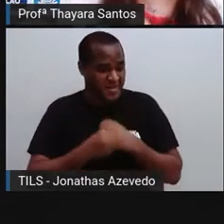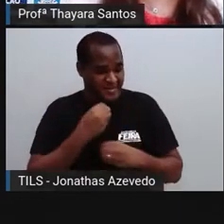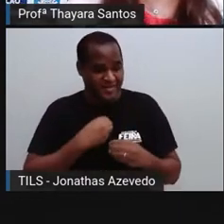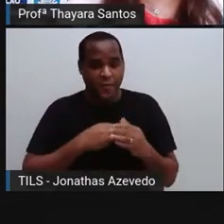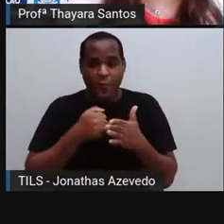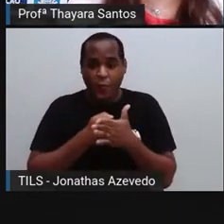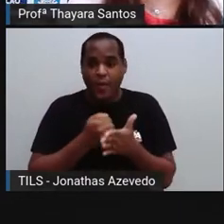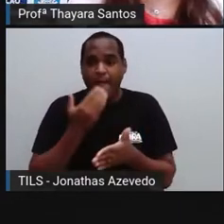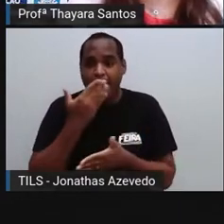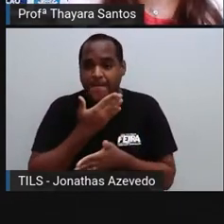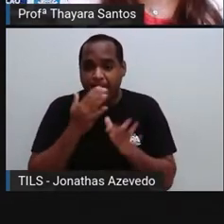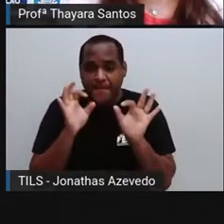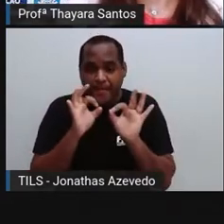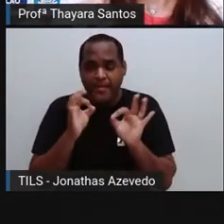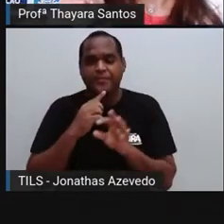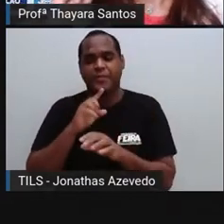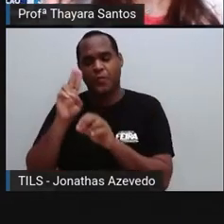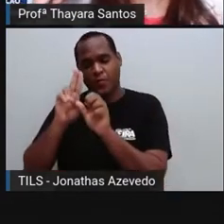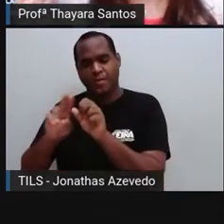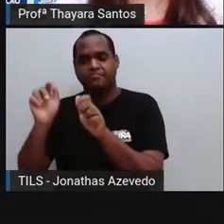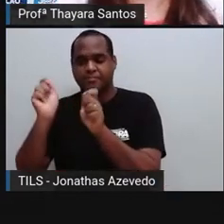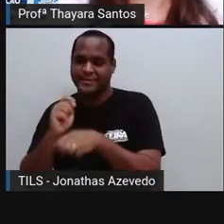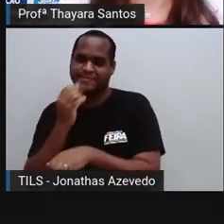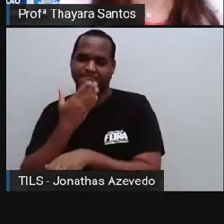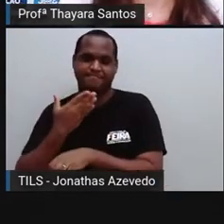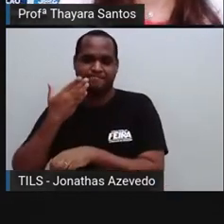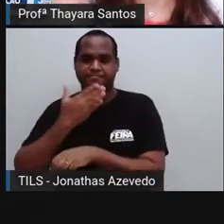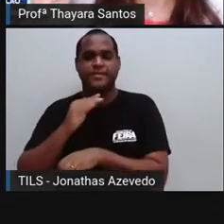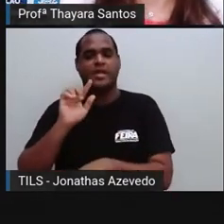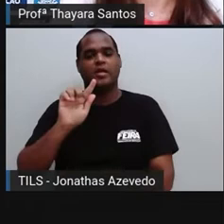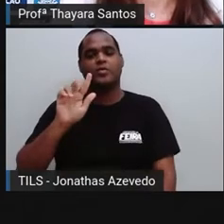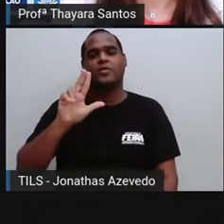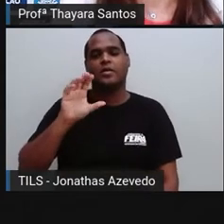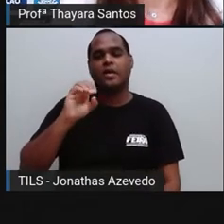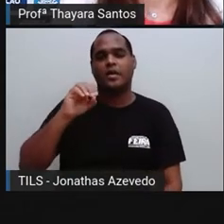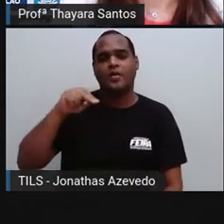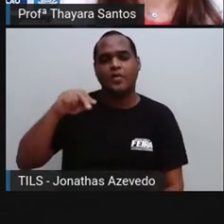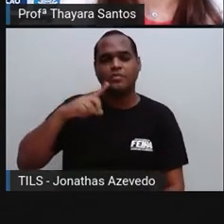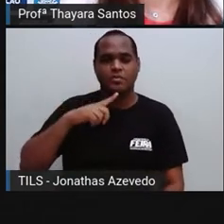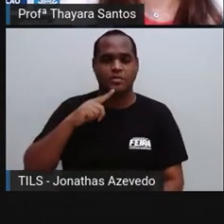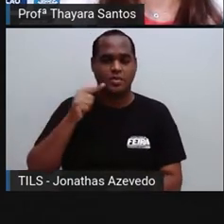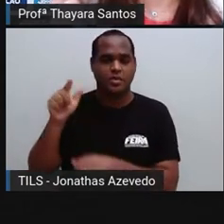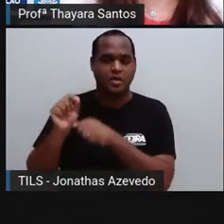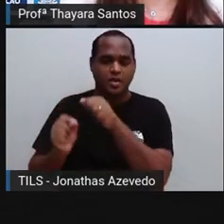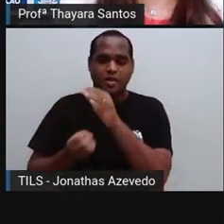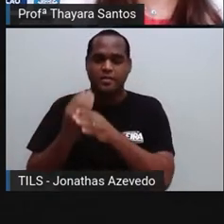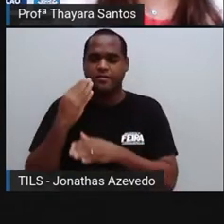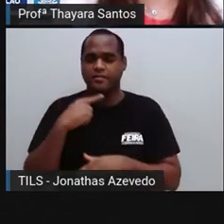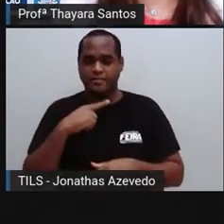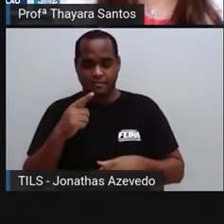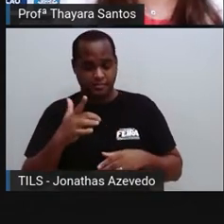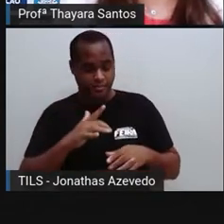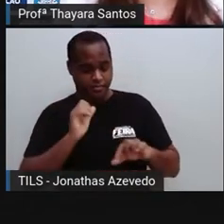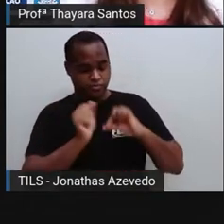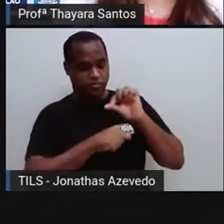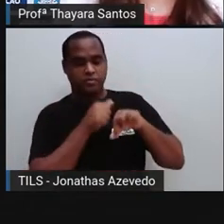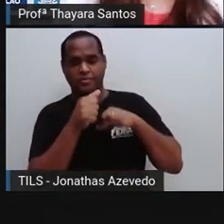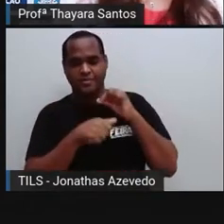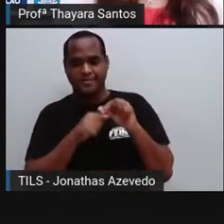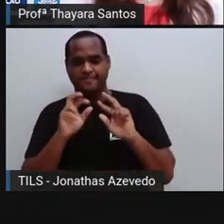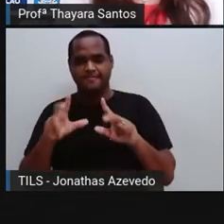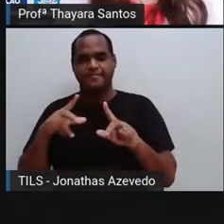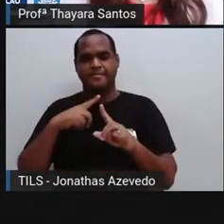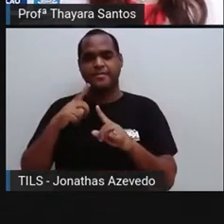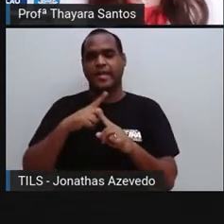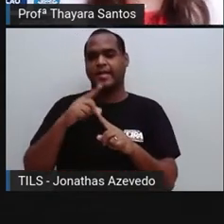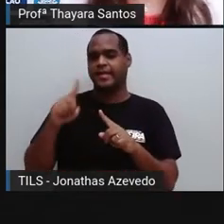a gente poder utilizar ele. O glucagon, que é outro hormônio produzido pelo pâncreas, ele faz o efeito contrário. Quando a gente está